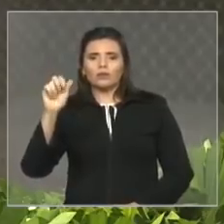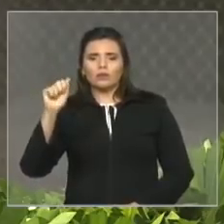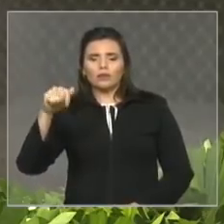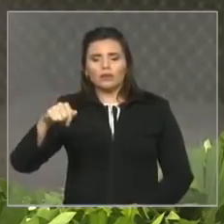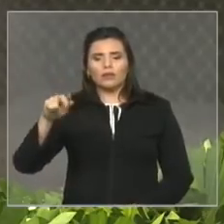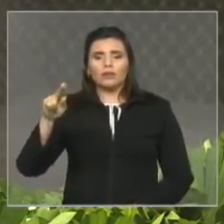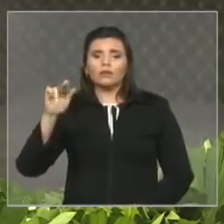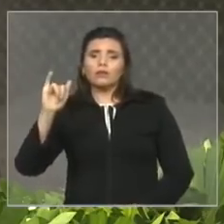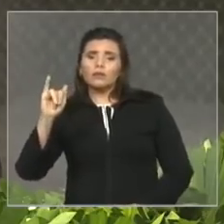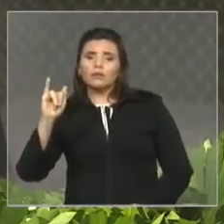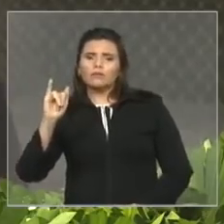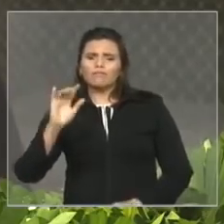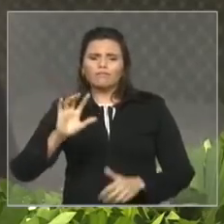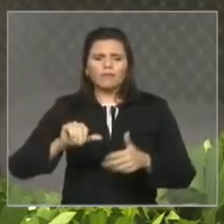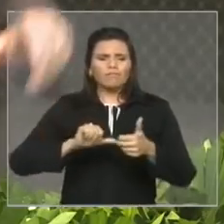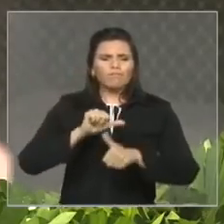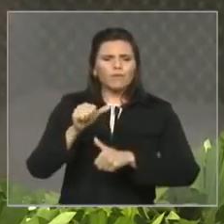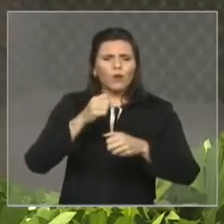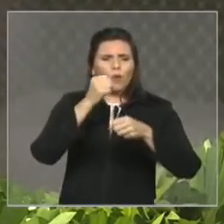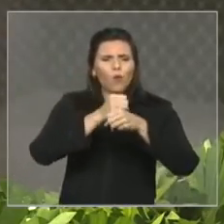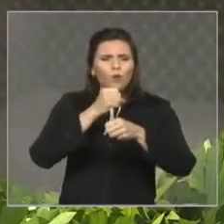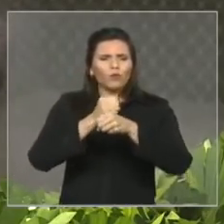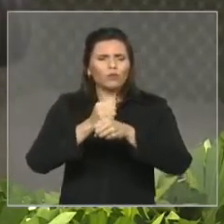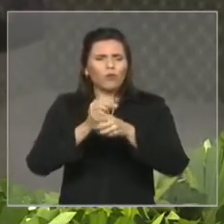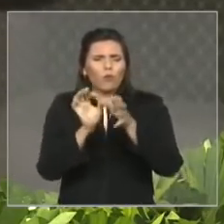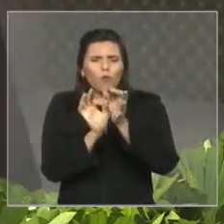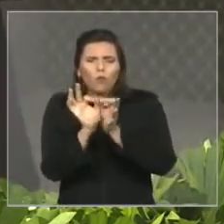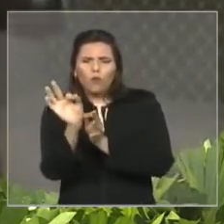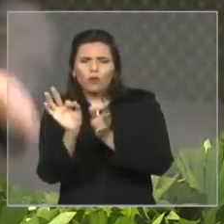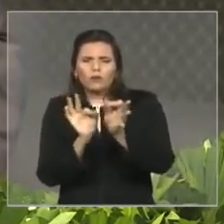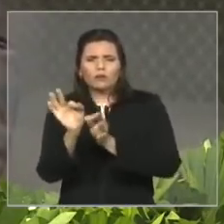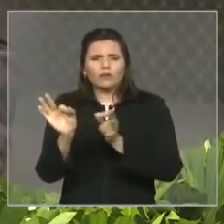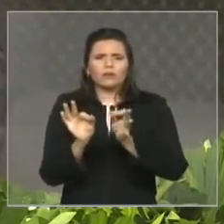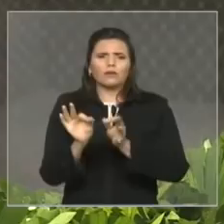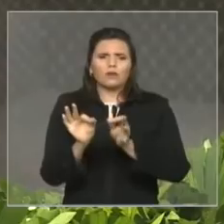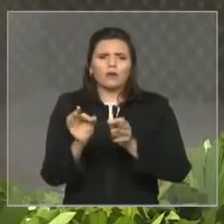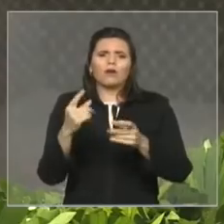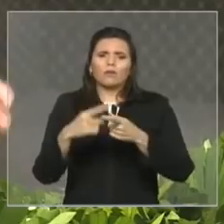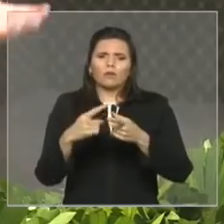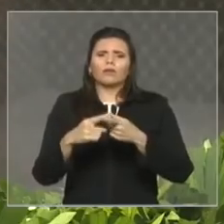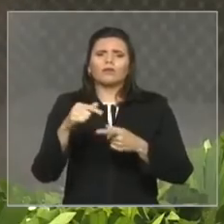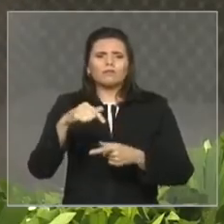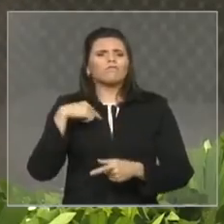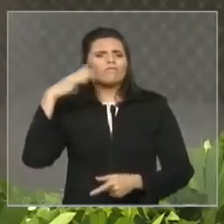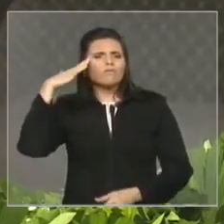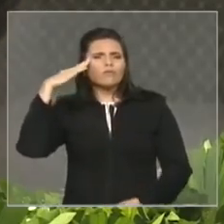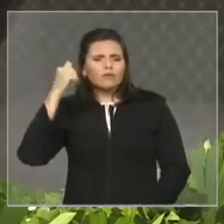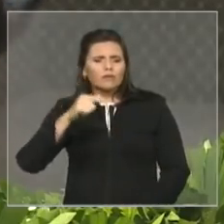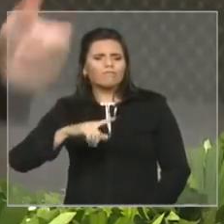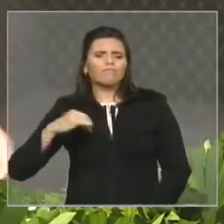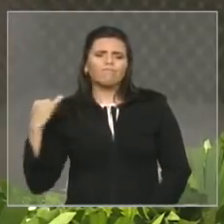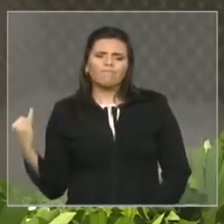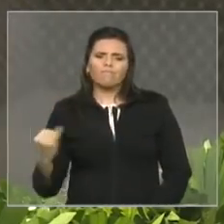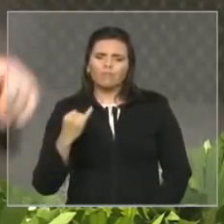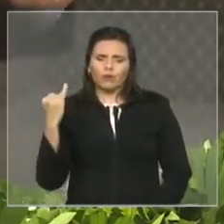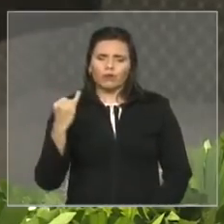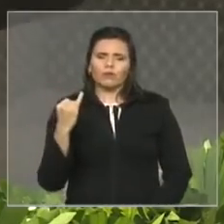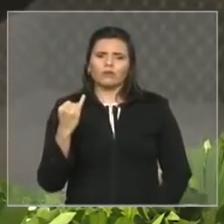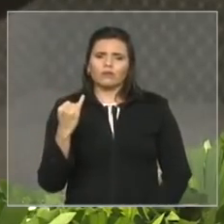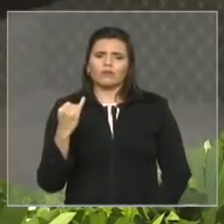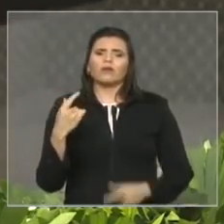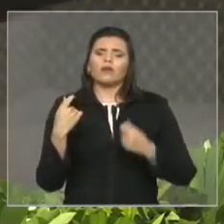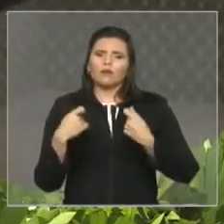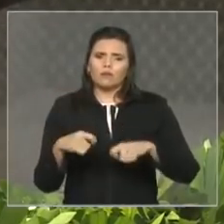condições de que o vetor logístico é essencial para o nosso desenvolvimento encontre suporte no